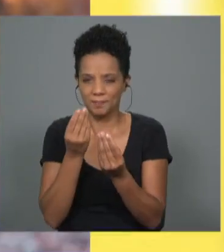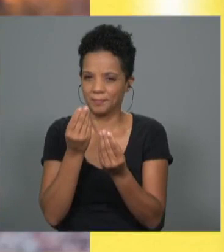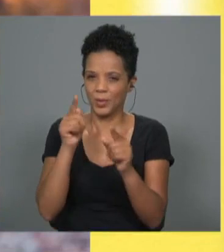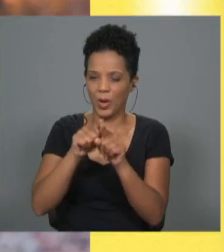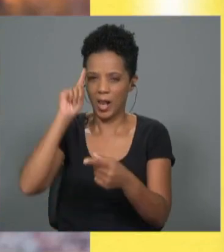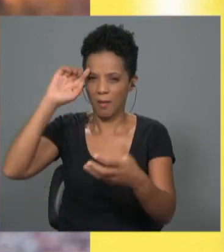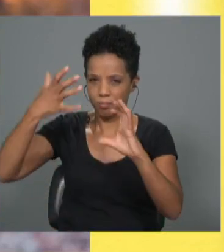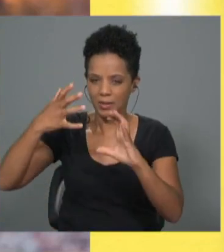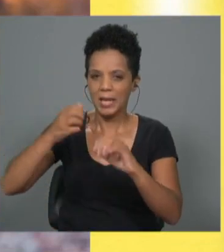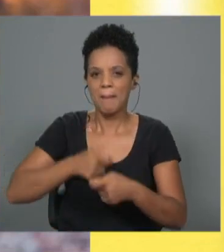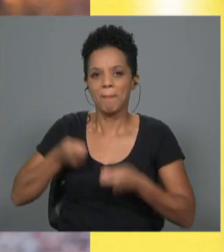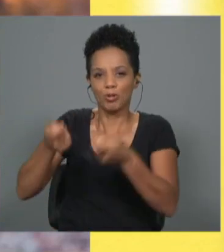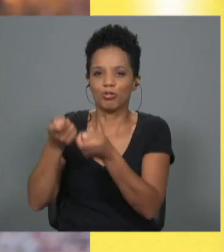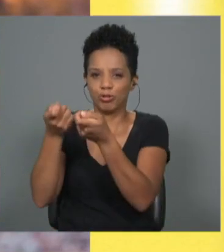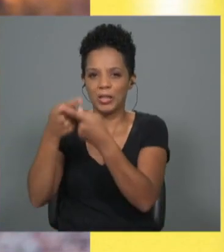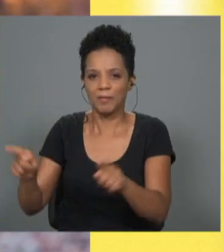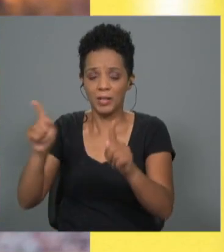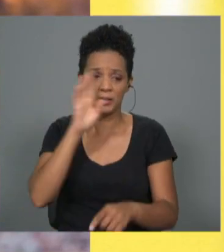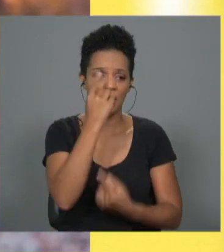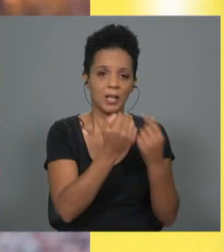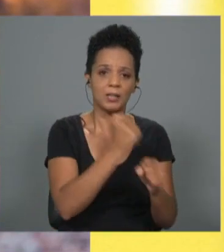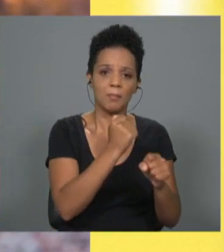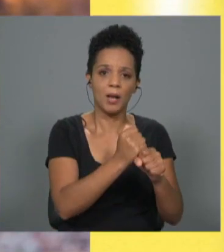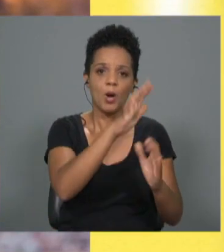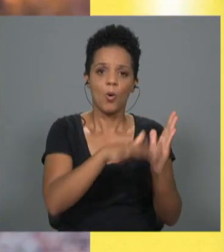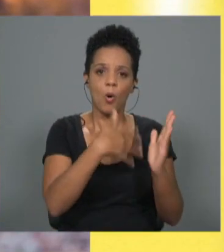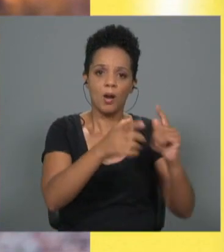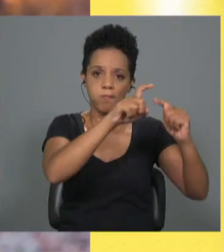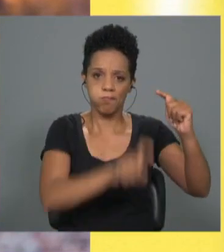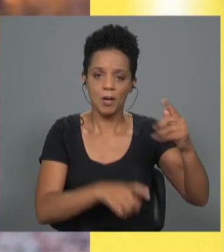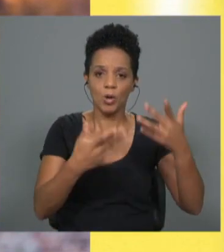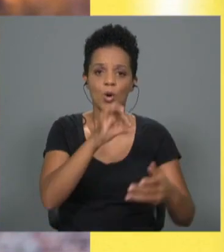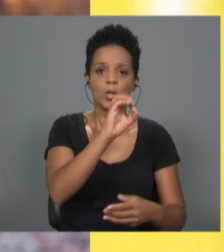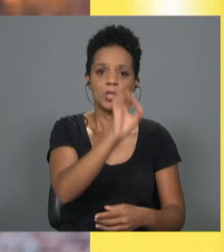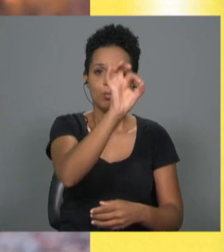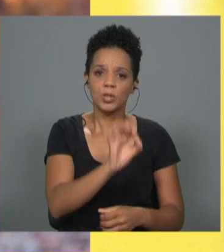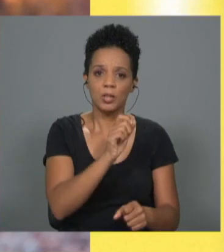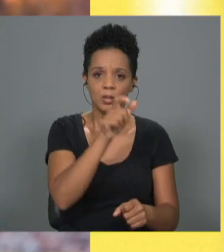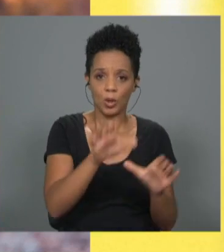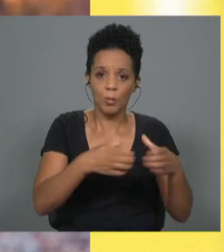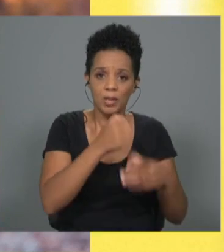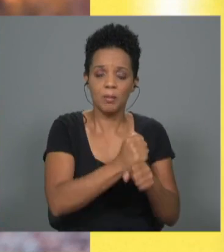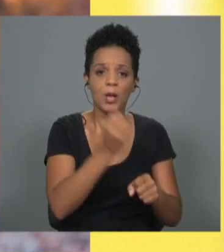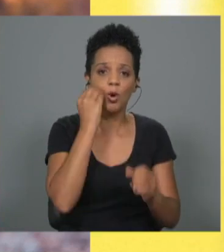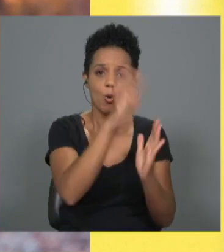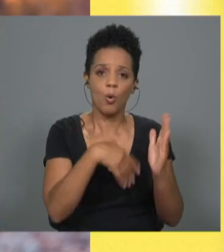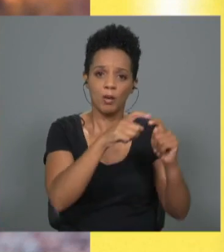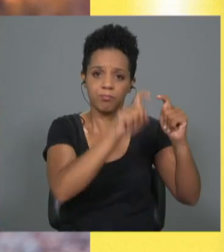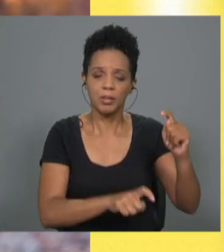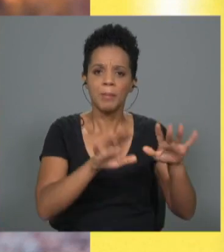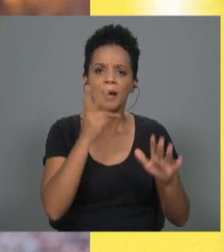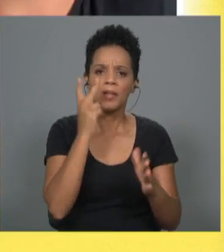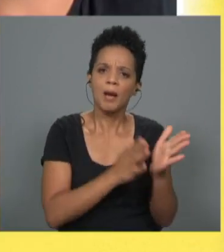Vai ser um pouco diferente da qualidade de vida de alguém que trabalha a tempo inteiro. E neste momento, 80% da comunidade trabalha a tempo inteiro e desfrutam bastante a vida.